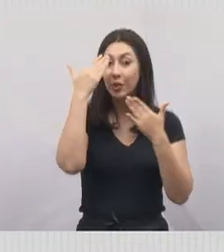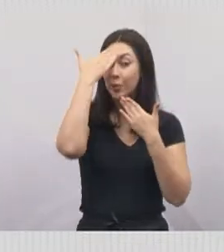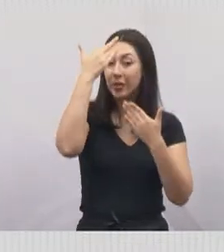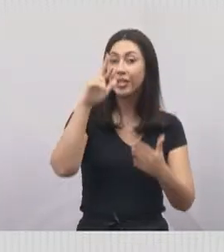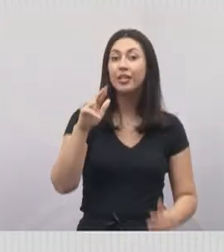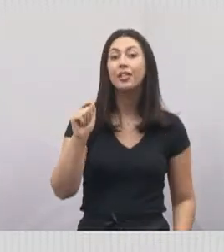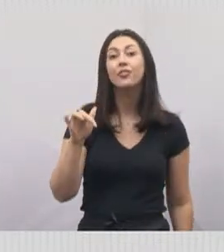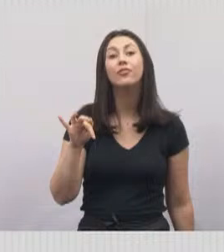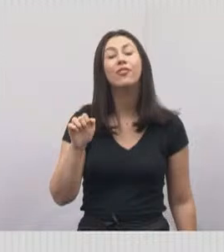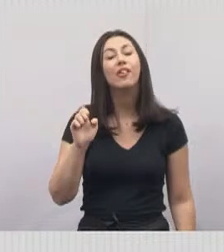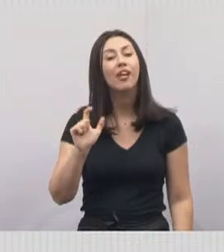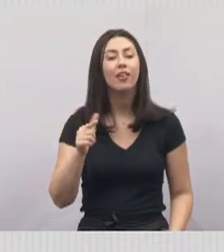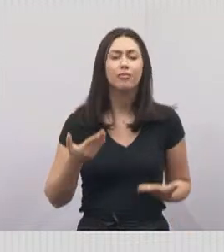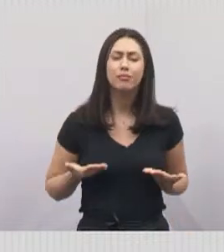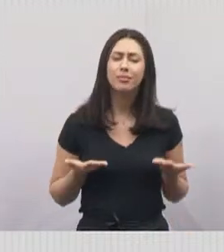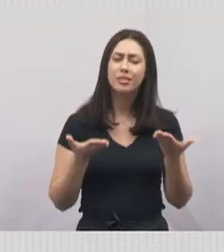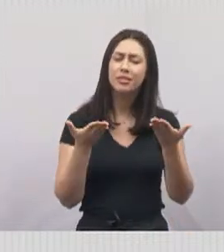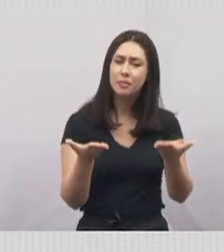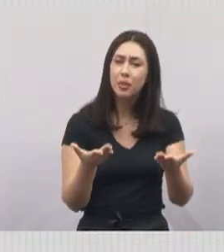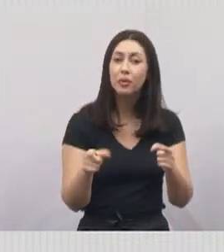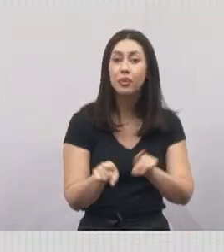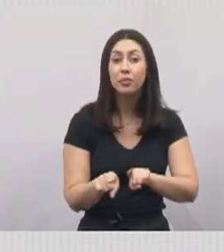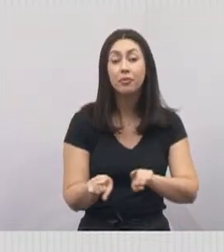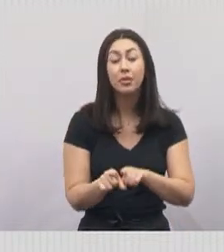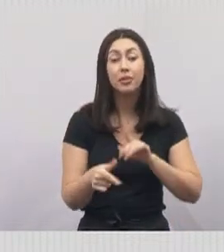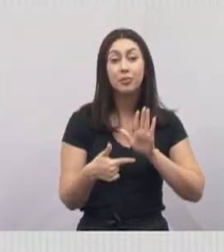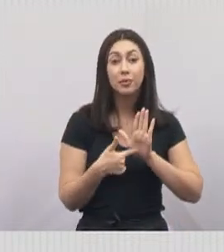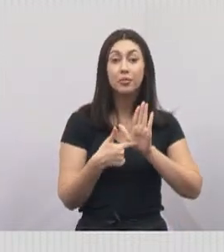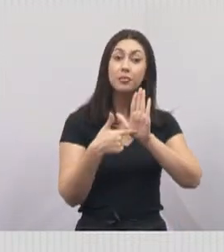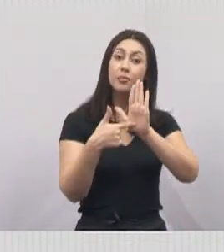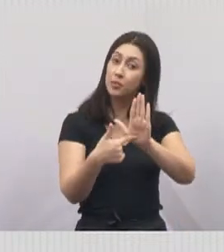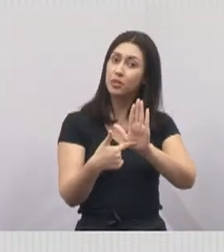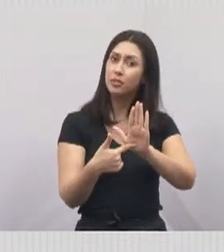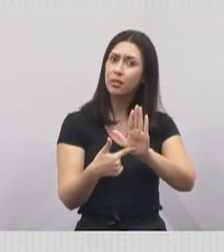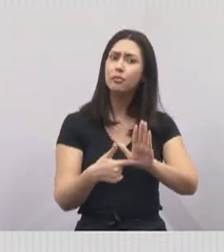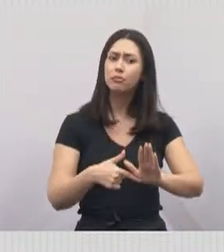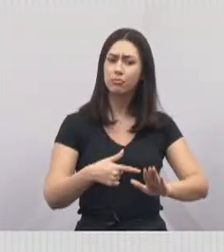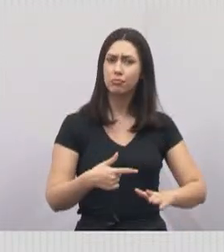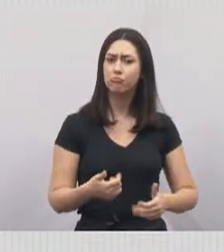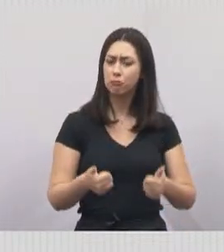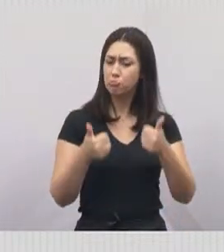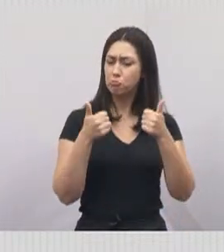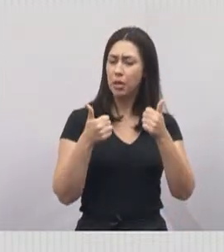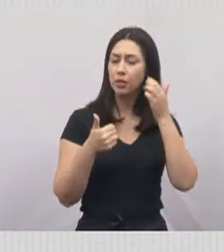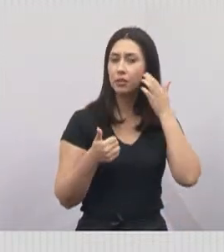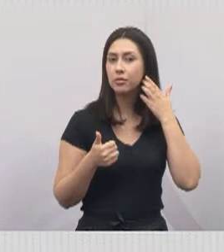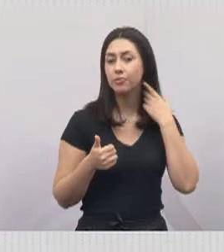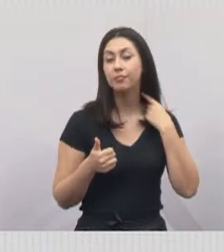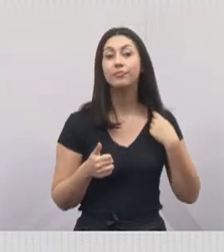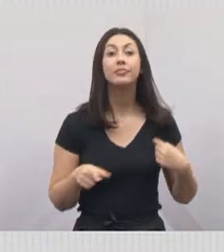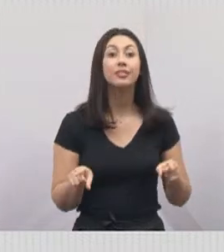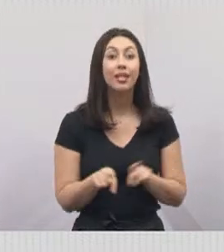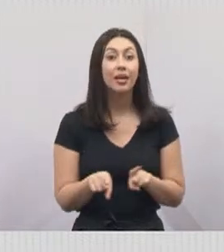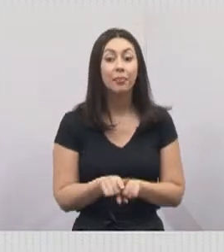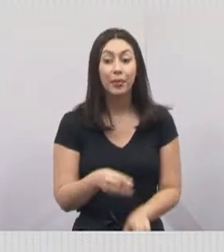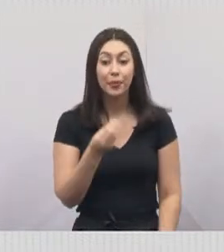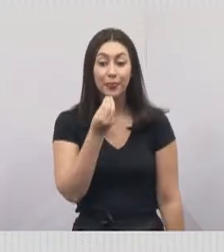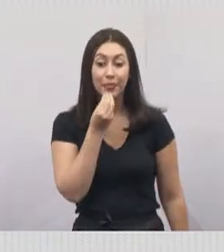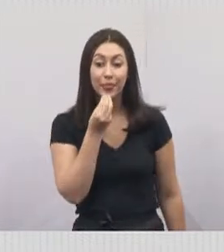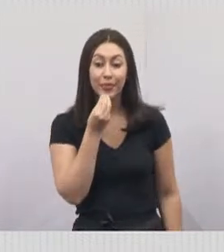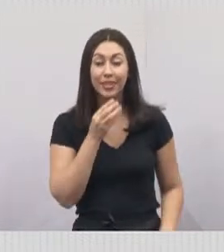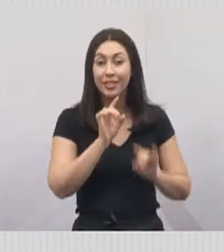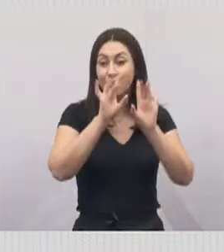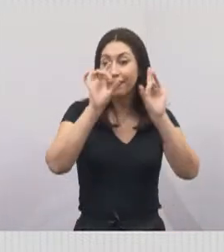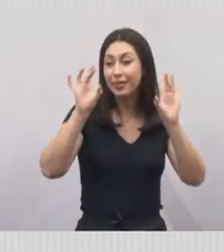Rafael Júlio, pela recepção e por demonstrar esse grande equipamento. E nós tivemos um grande privilégio lá,